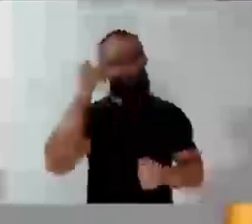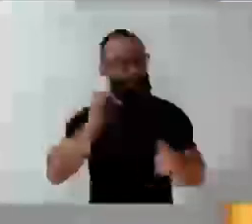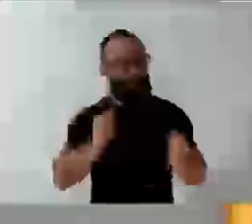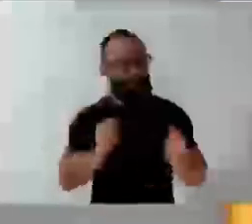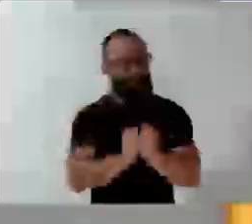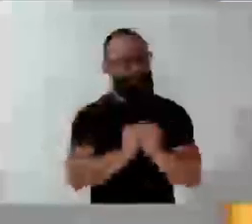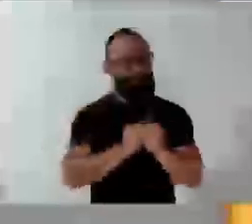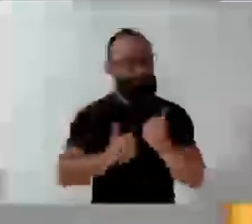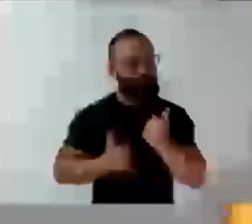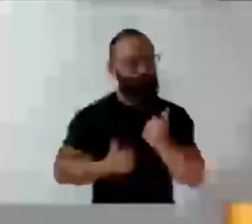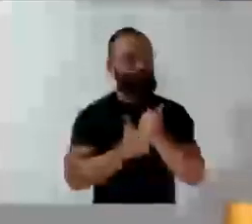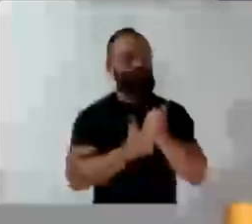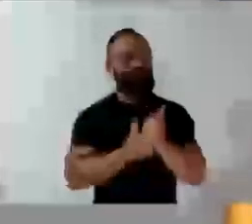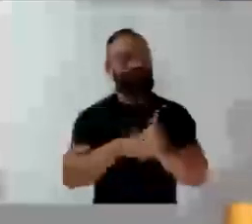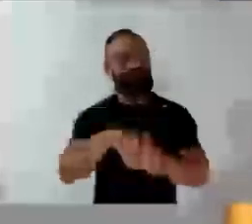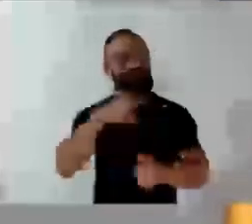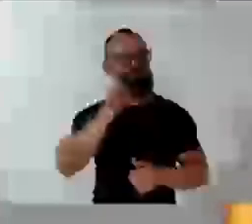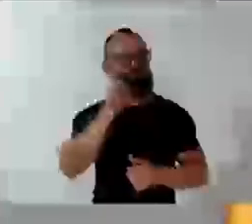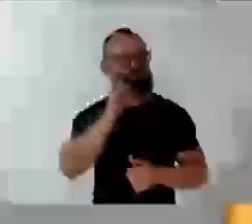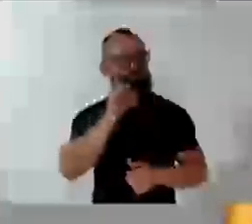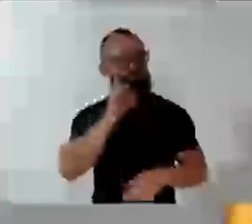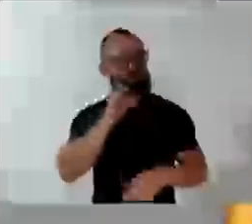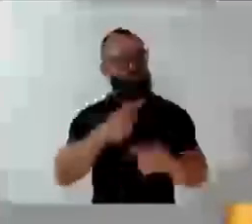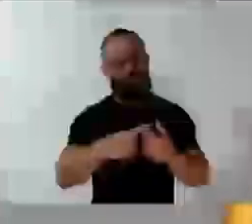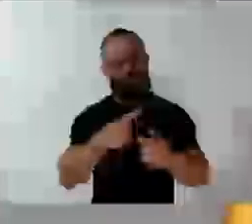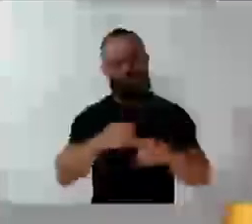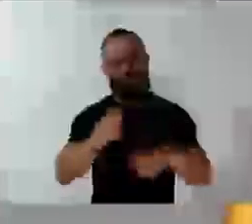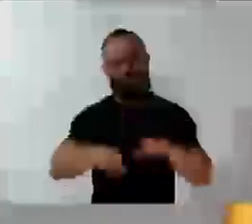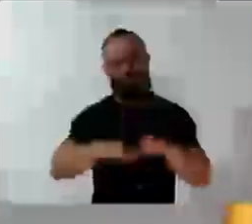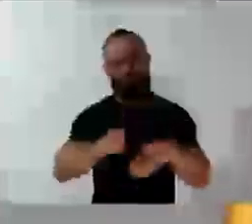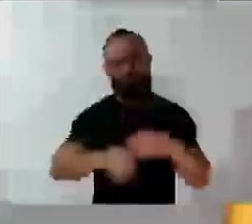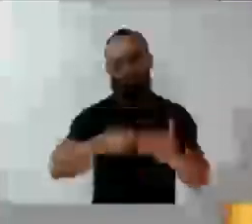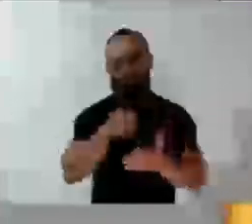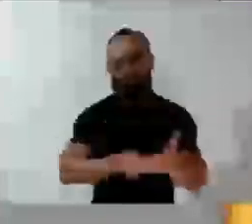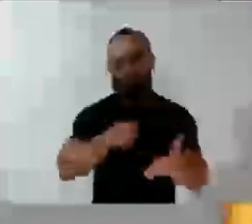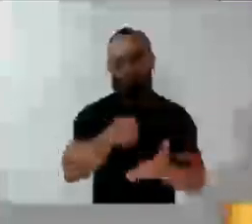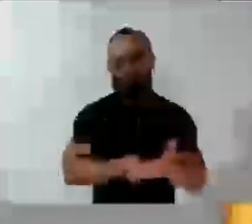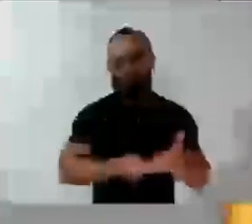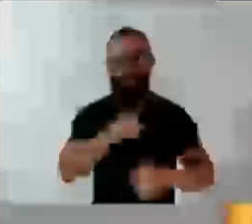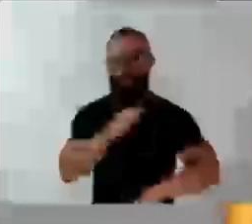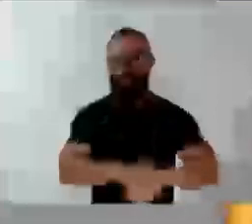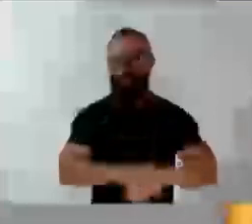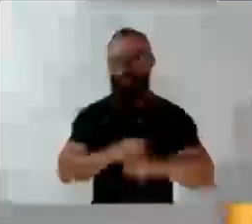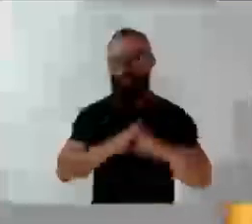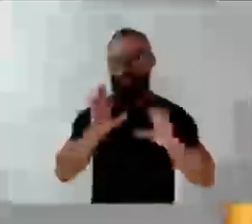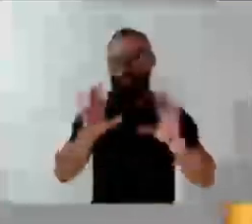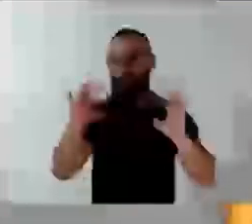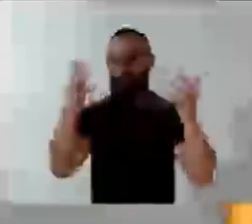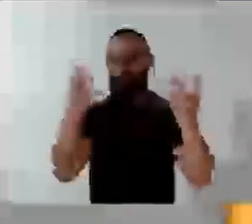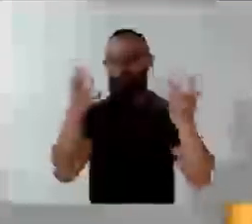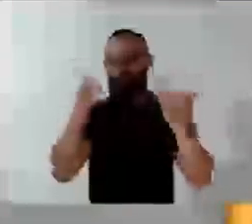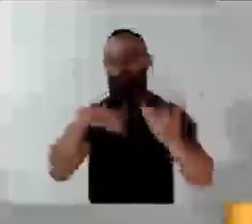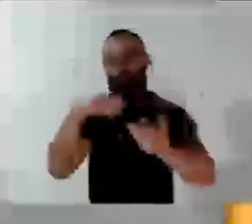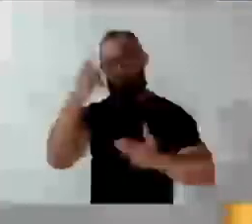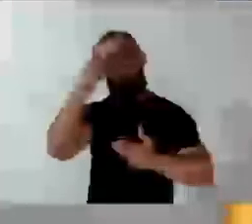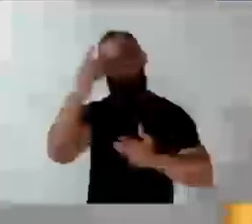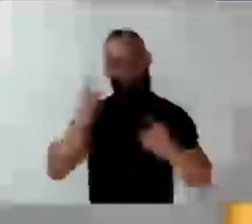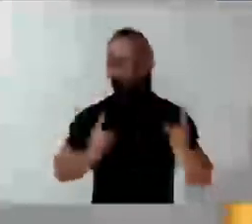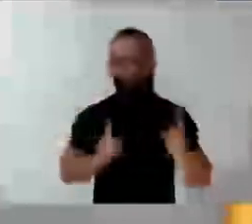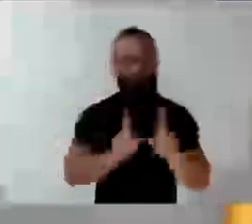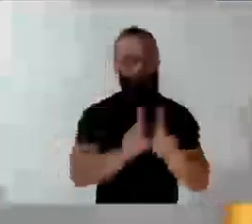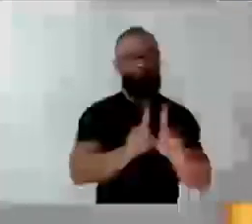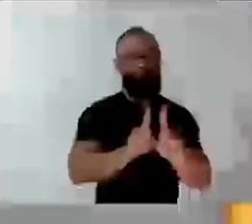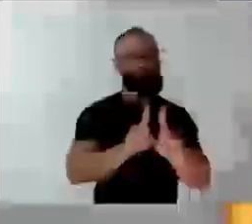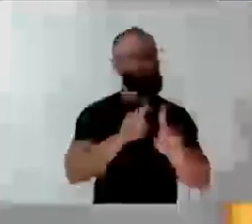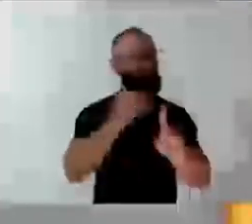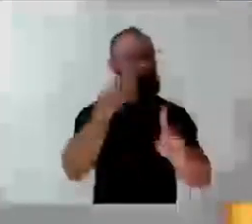força no dia a dia, porque às vezes eu acho que a gente vive mais na luta do que nas comemorações, e só quem está de lado para saber o que a gente